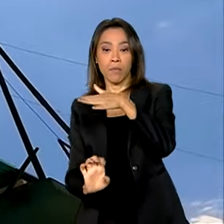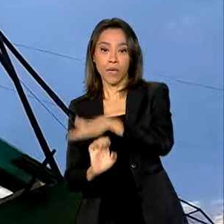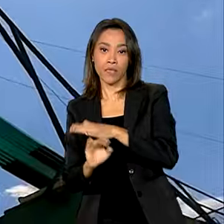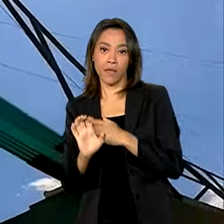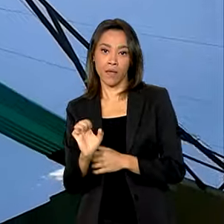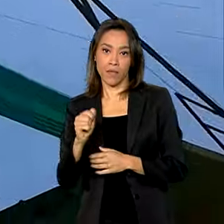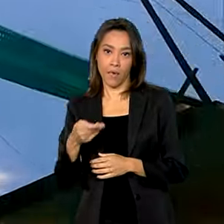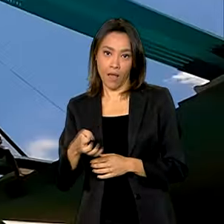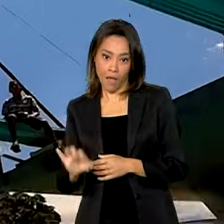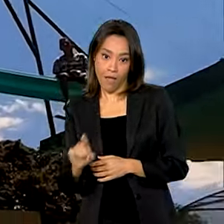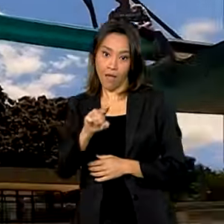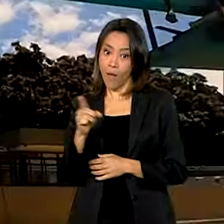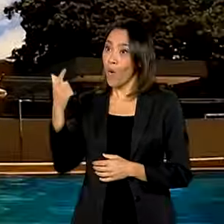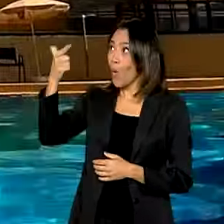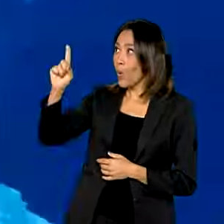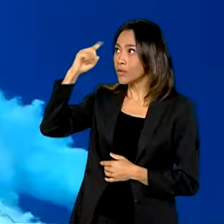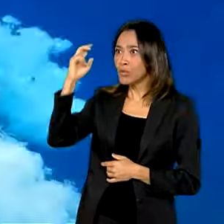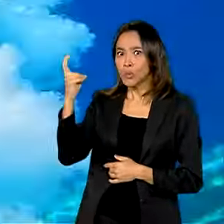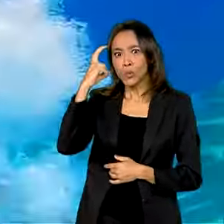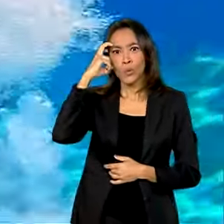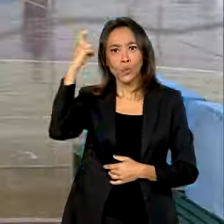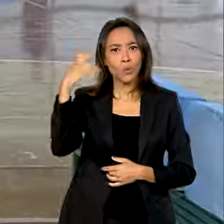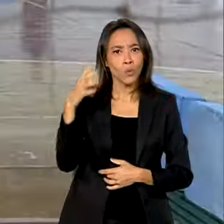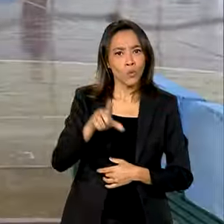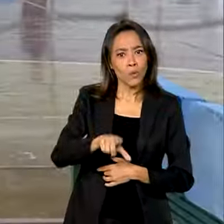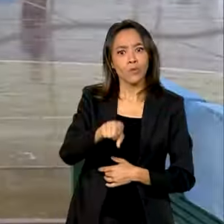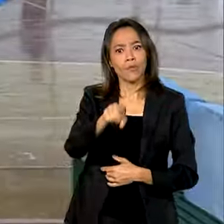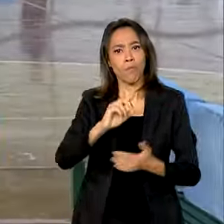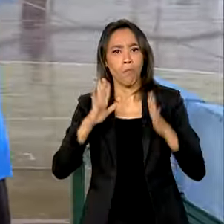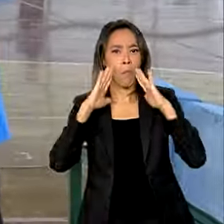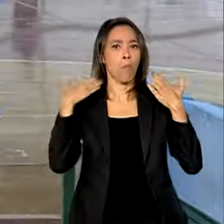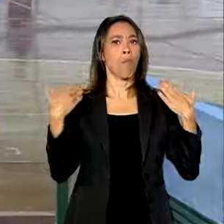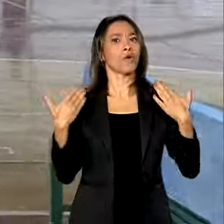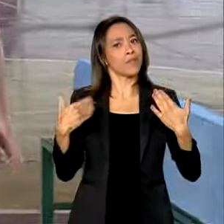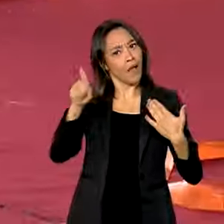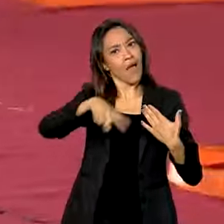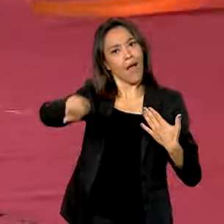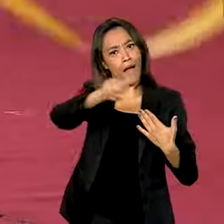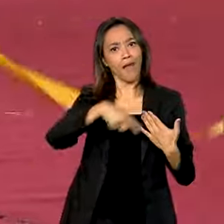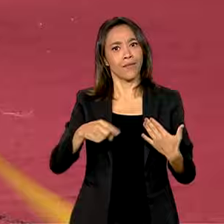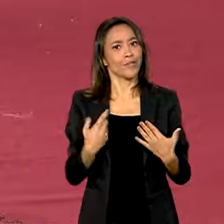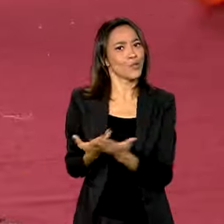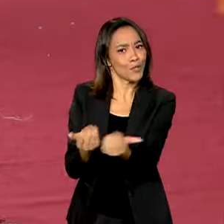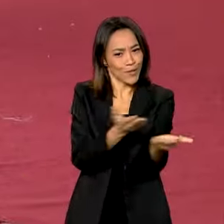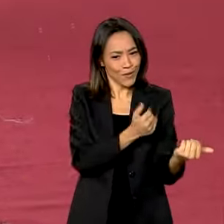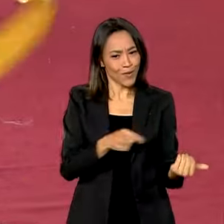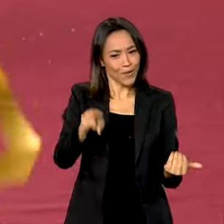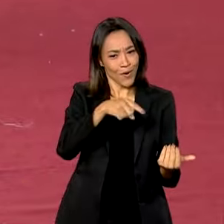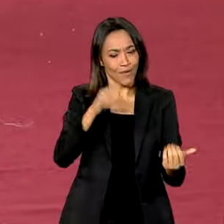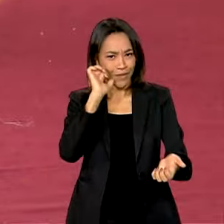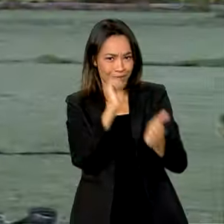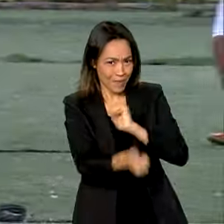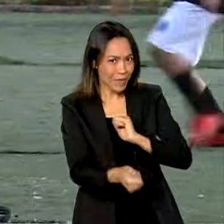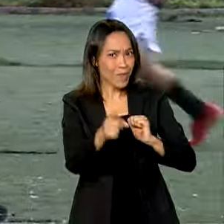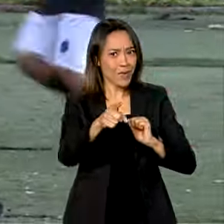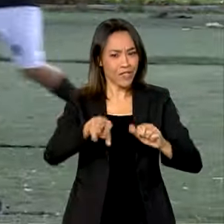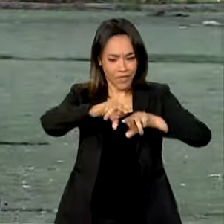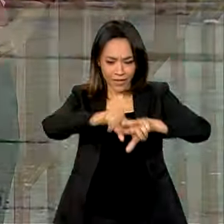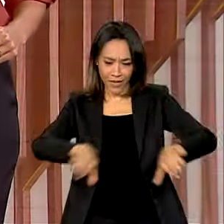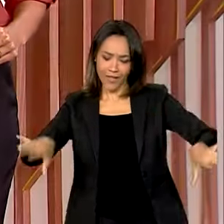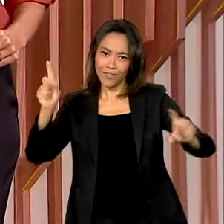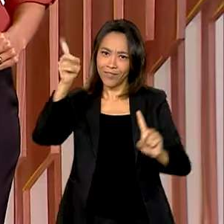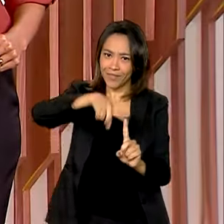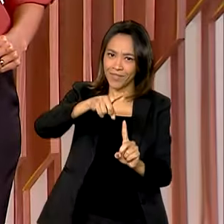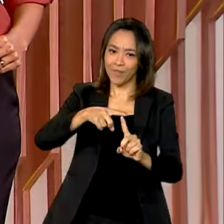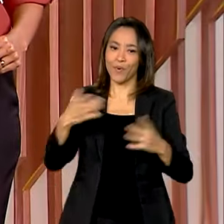talentos, programa do Ministério do Esporte, aposta no potencial de jovens atletas para se destacarem em diferentes modalidades.